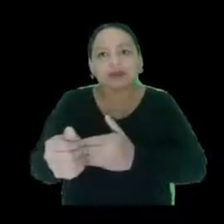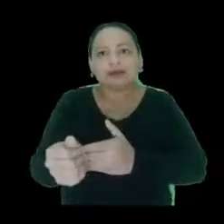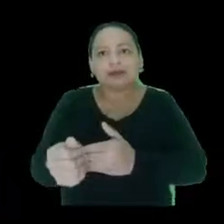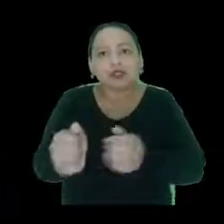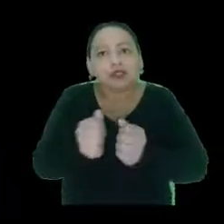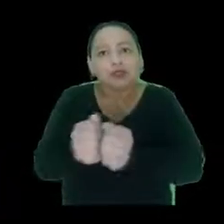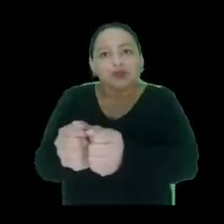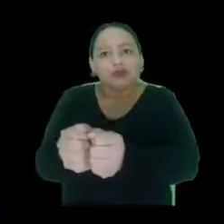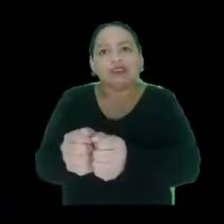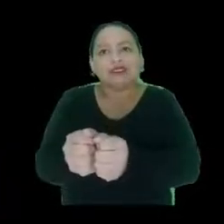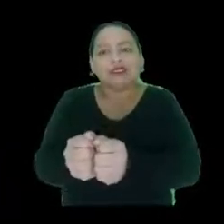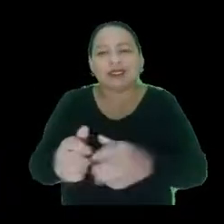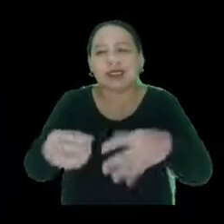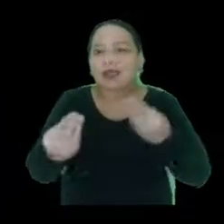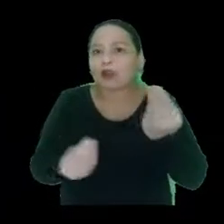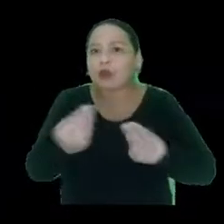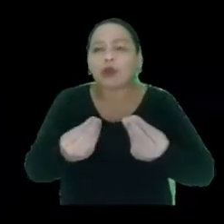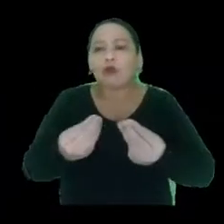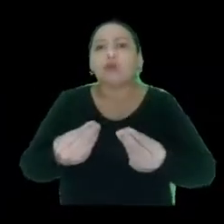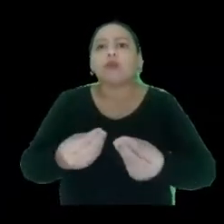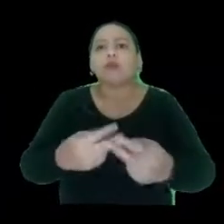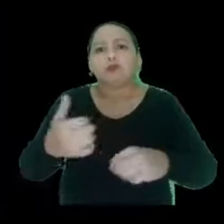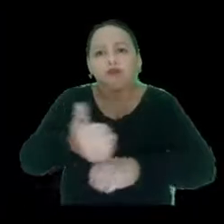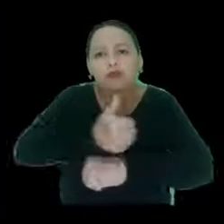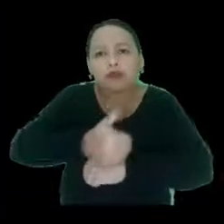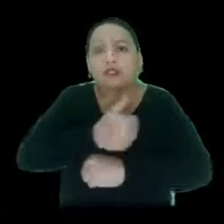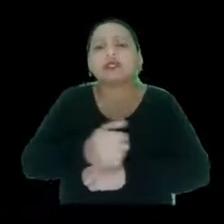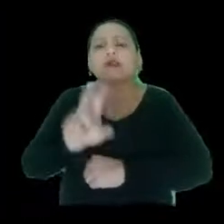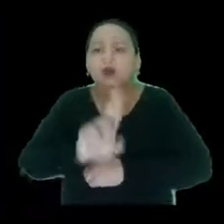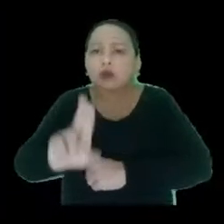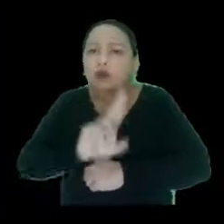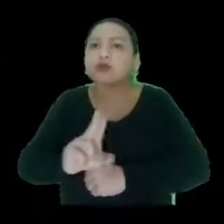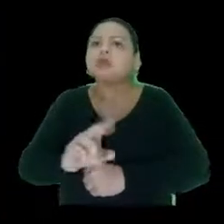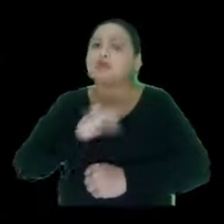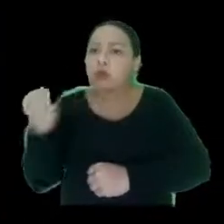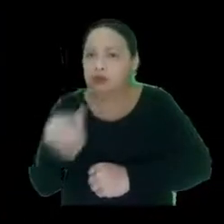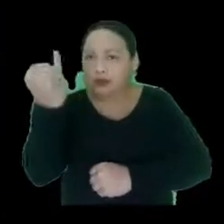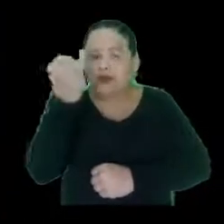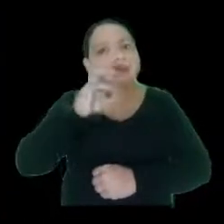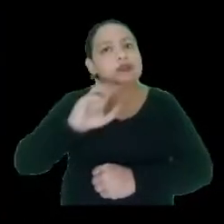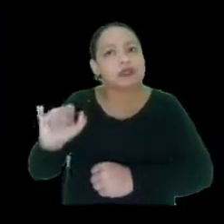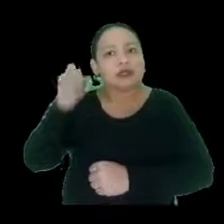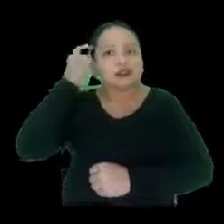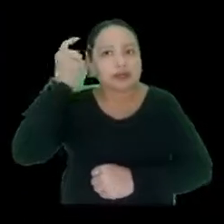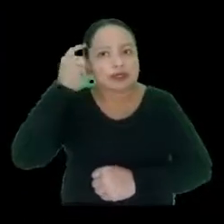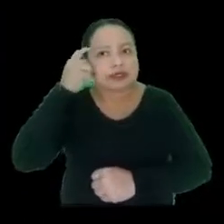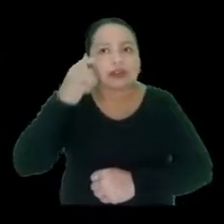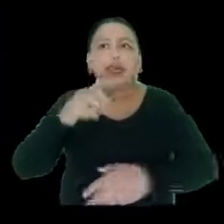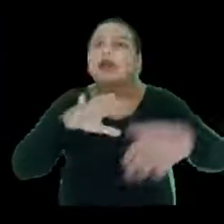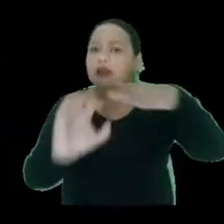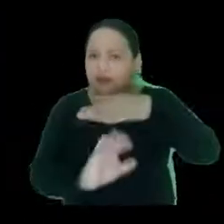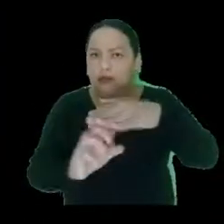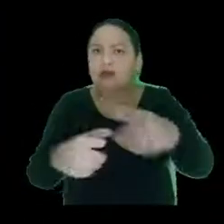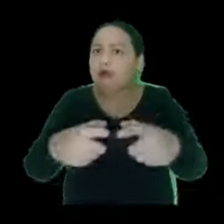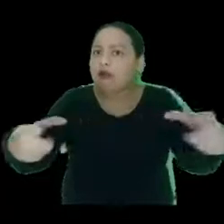-intérprete, vá junto. Então, é uma função que tem uma aplicabilidade muito grande, se a gente for pensar. O mercado de